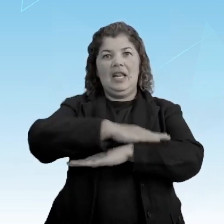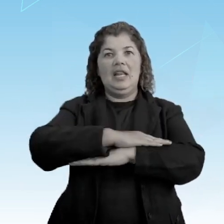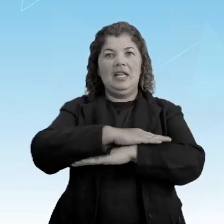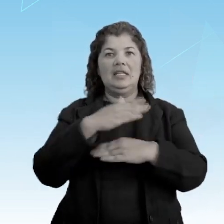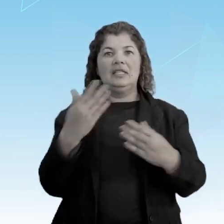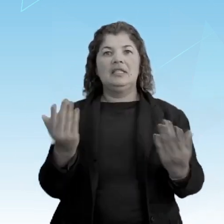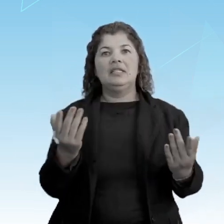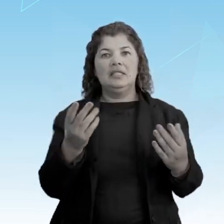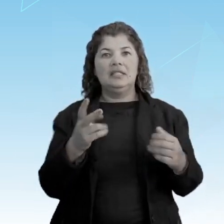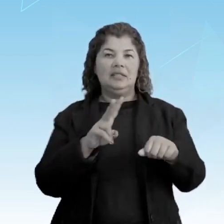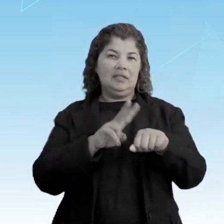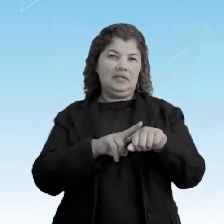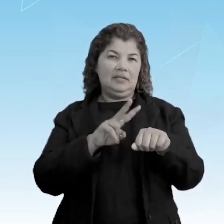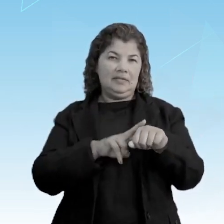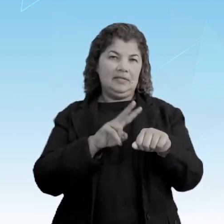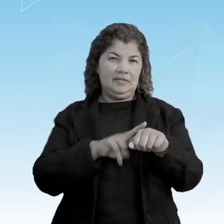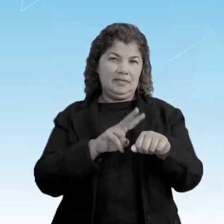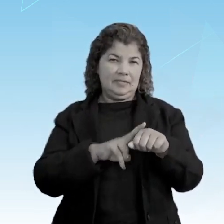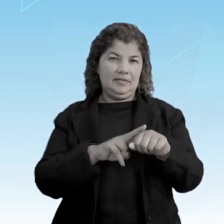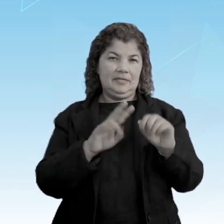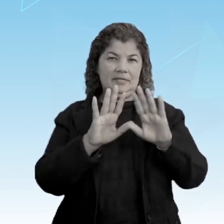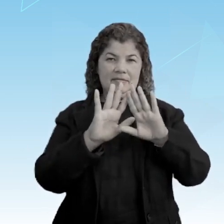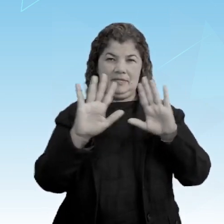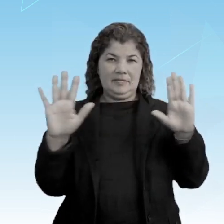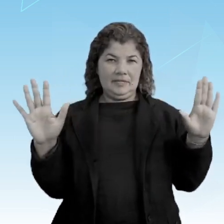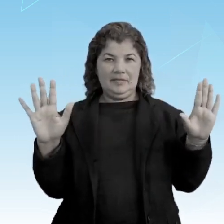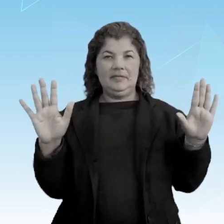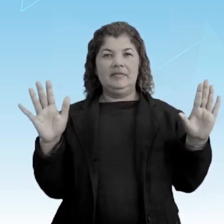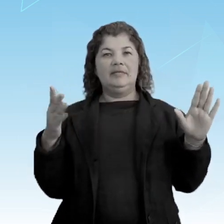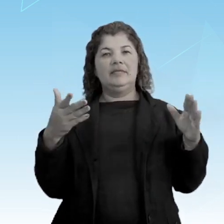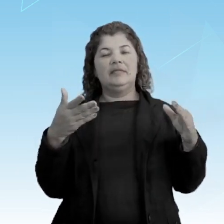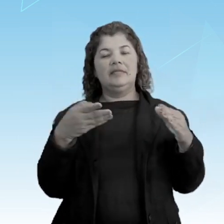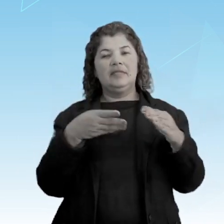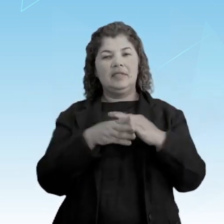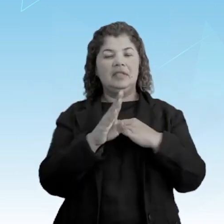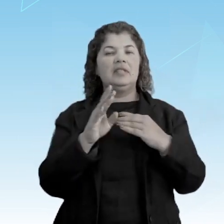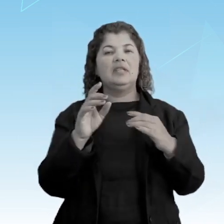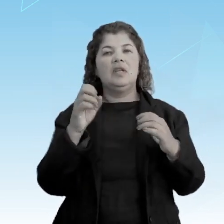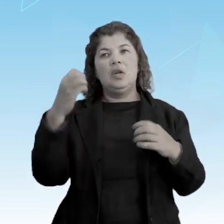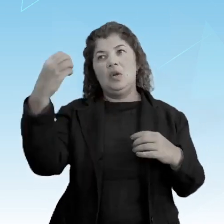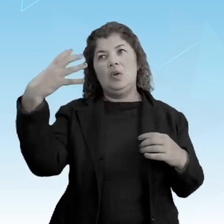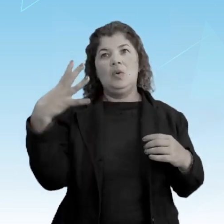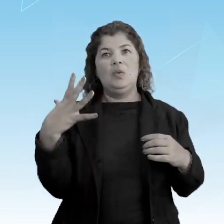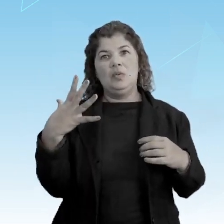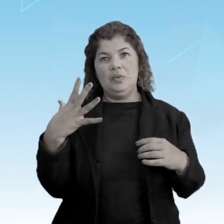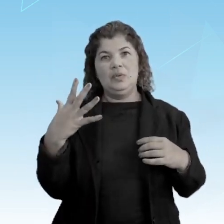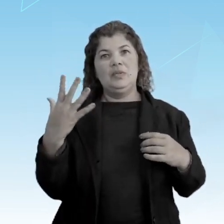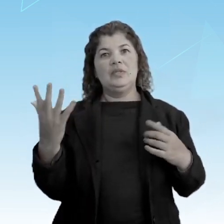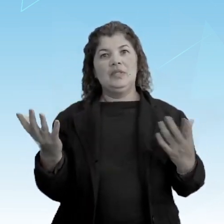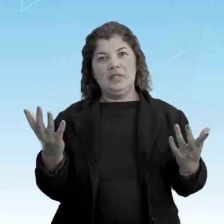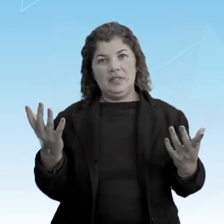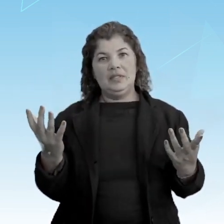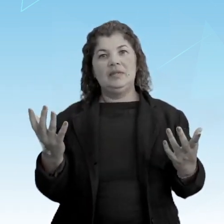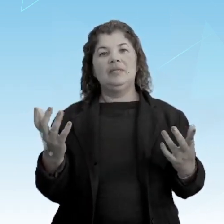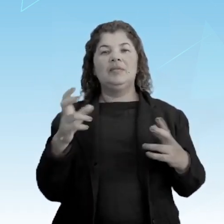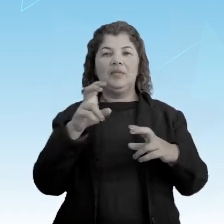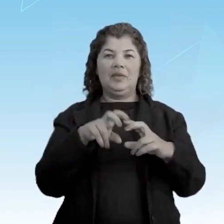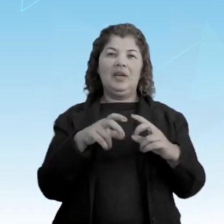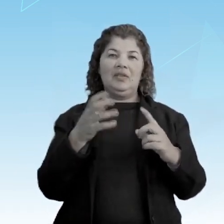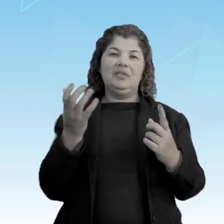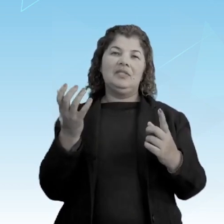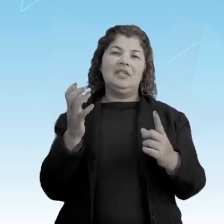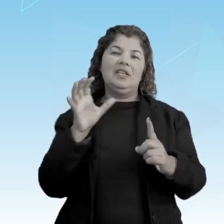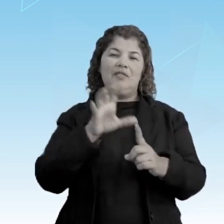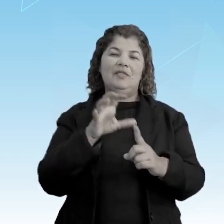envidaçadas e permitiu a entrada de luz por influência inglesa.